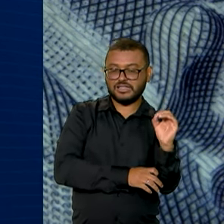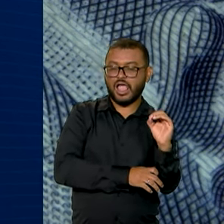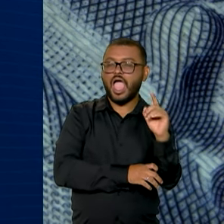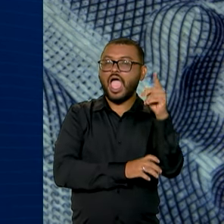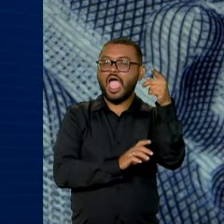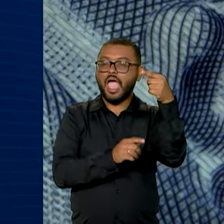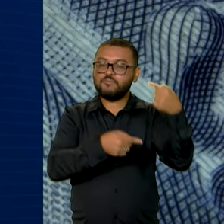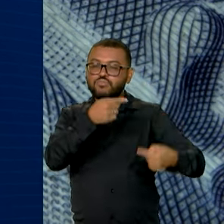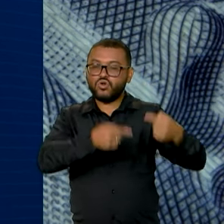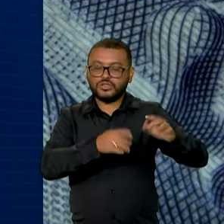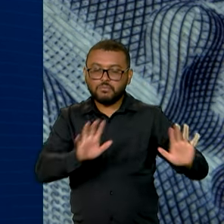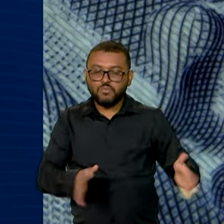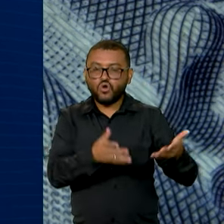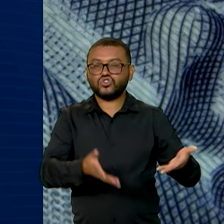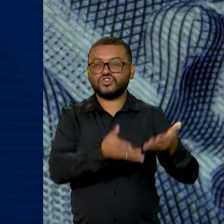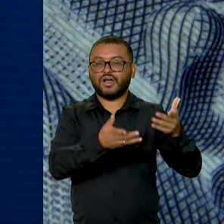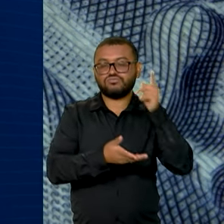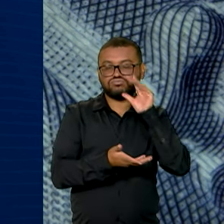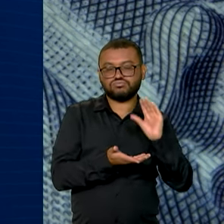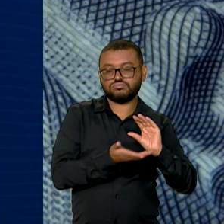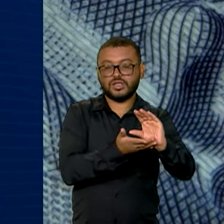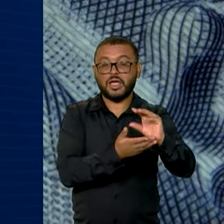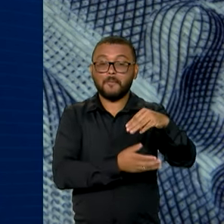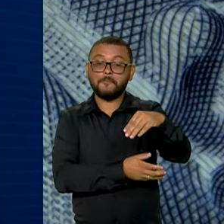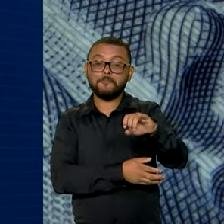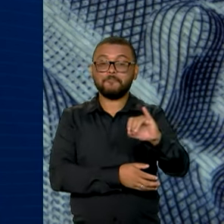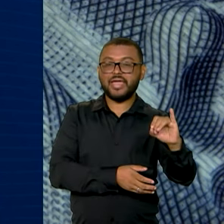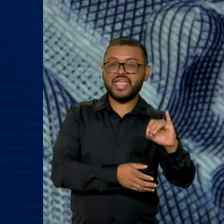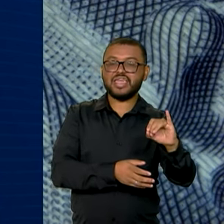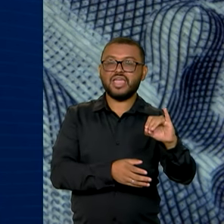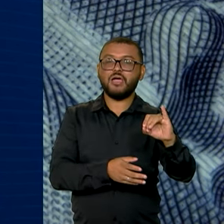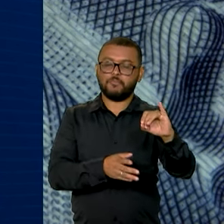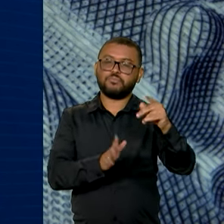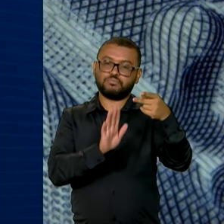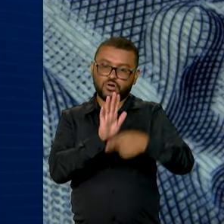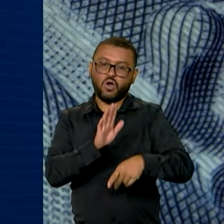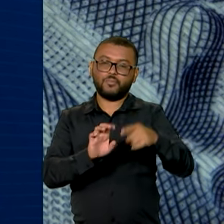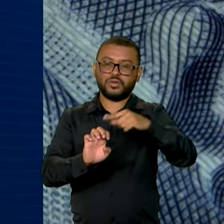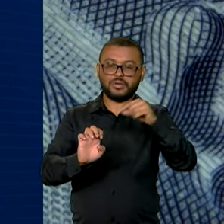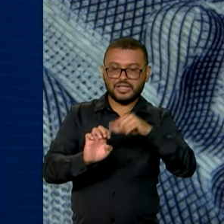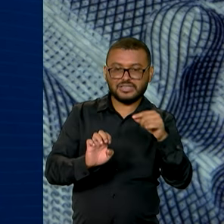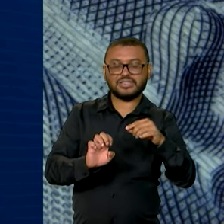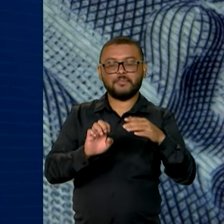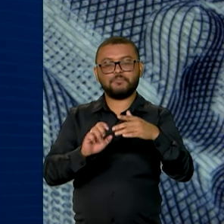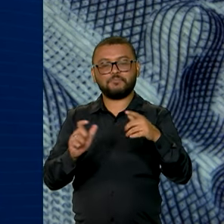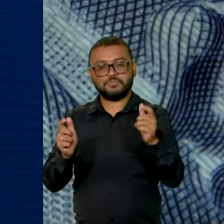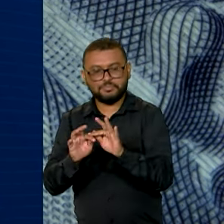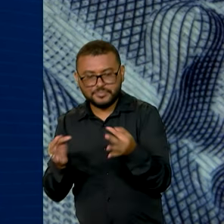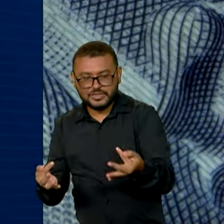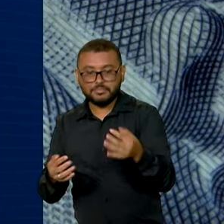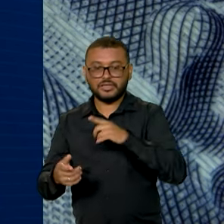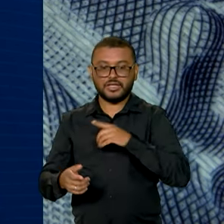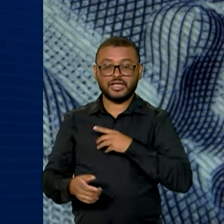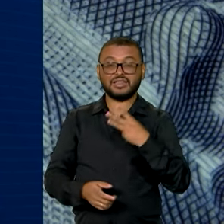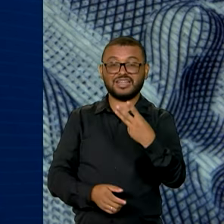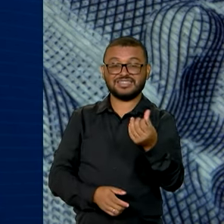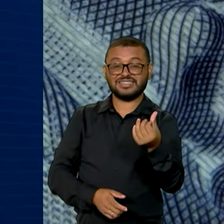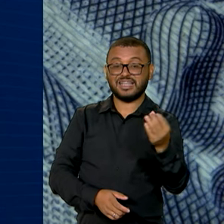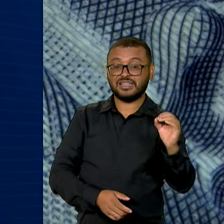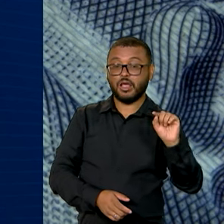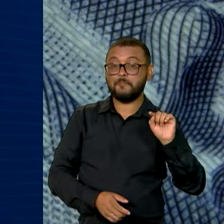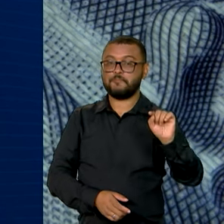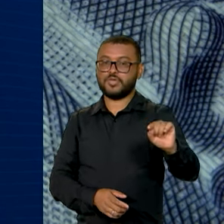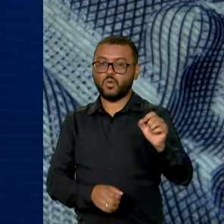política de estímulo ao crédito para MEIs e microempresas com faturamento de até 360 mil reais por ano,